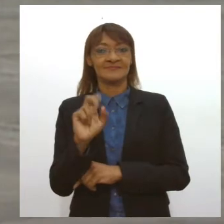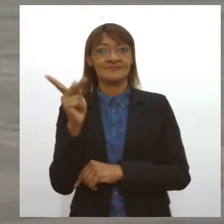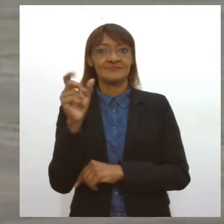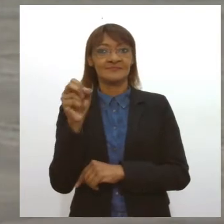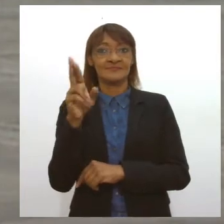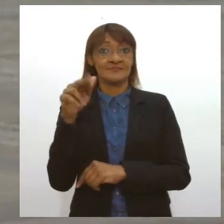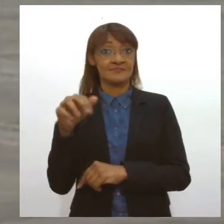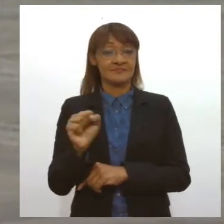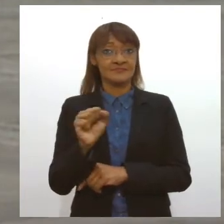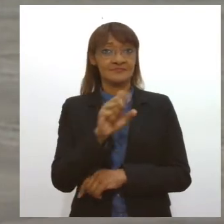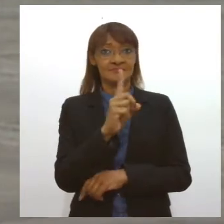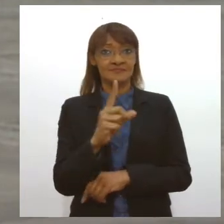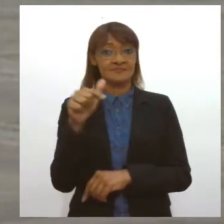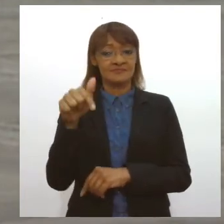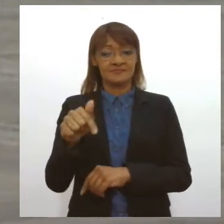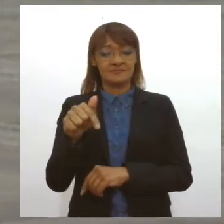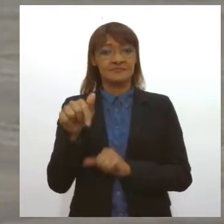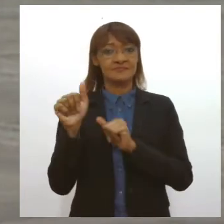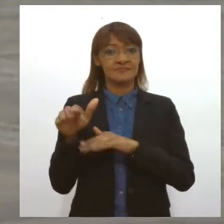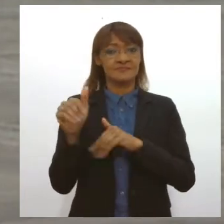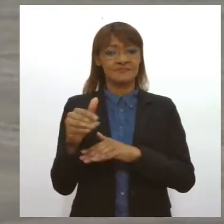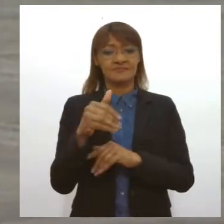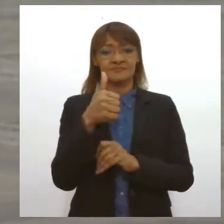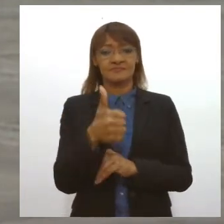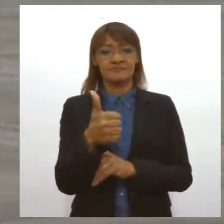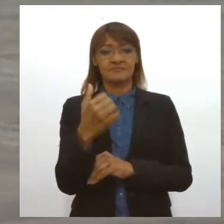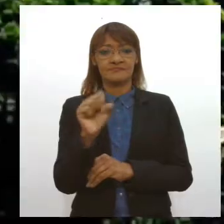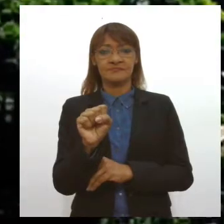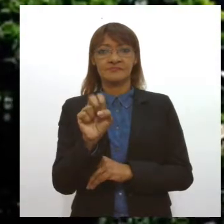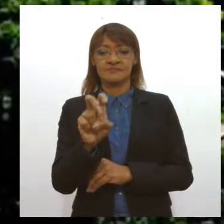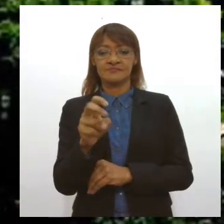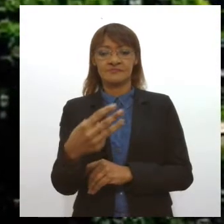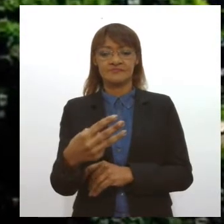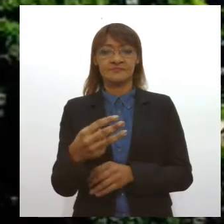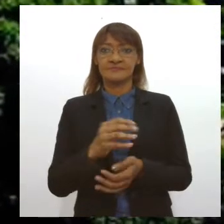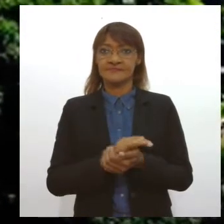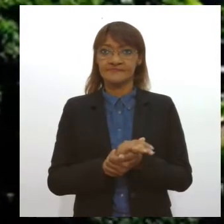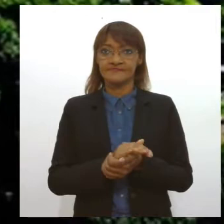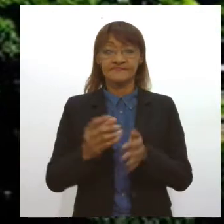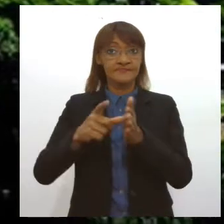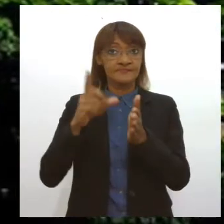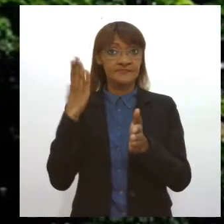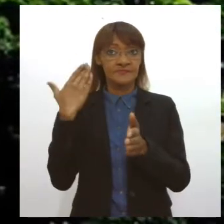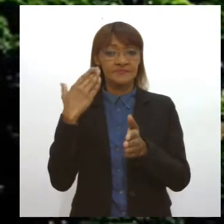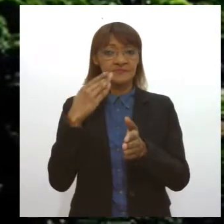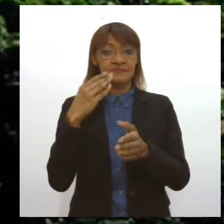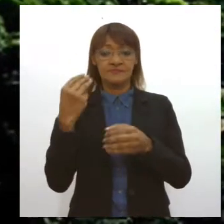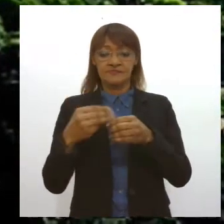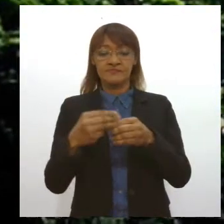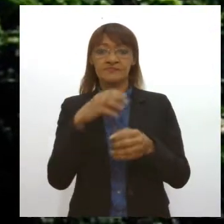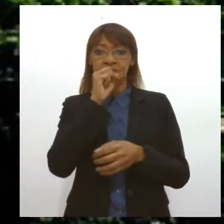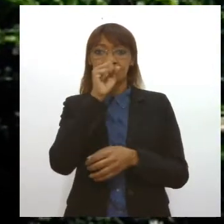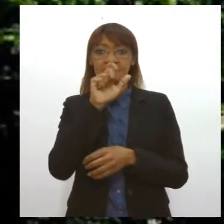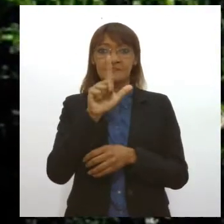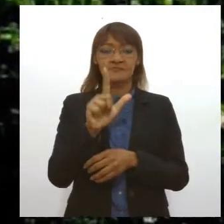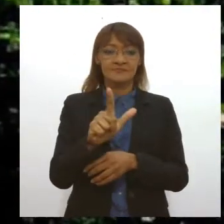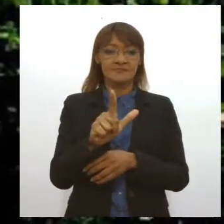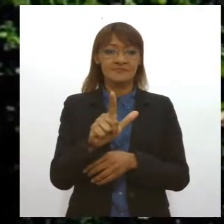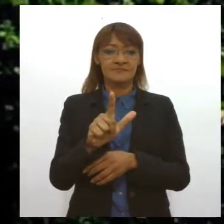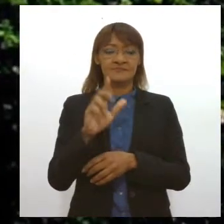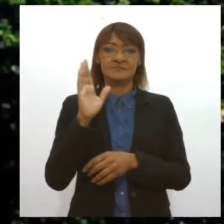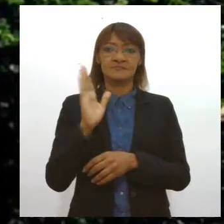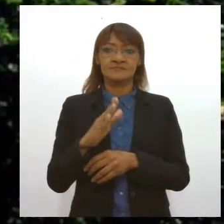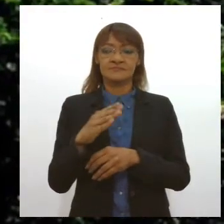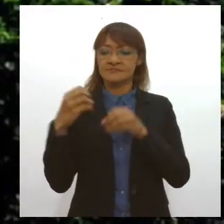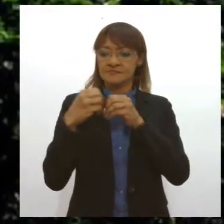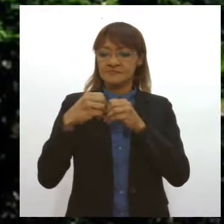17 de setembro de 1853. Na época, Laranjeiras era a cidade mais próspera da província,